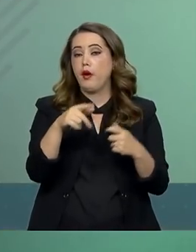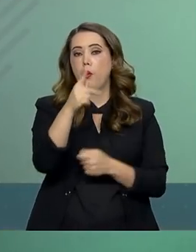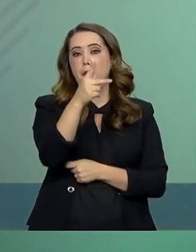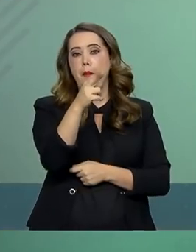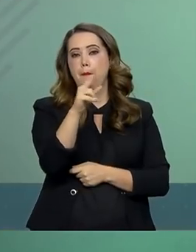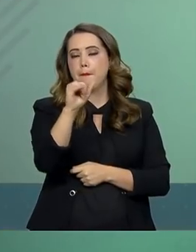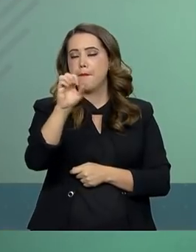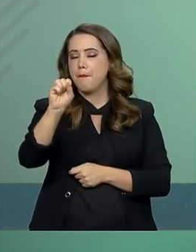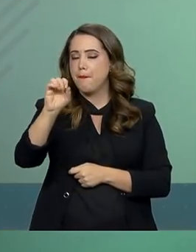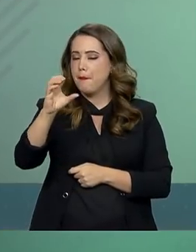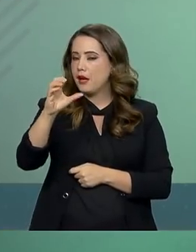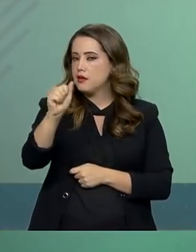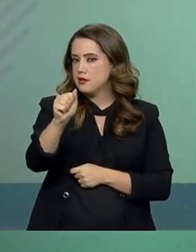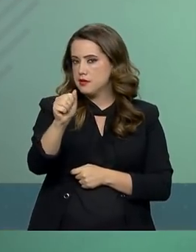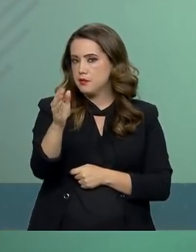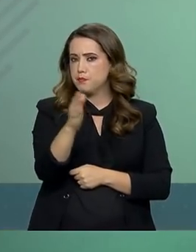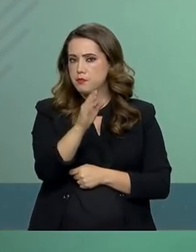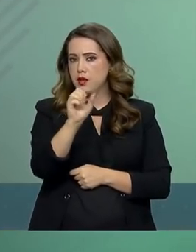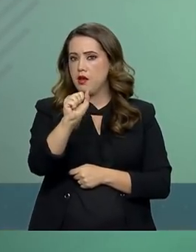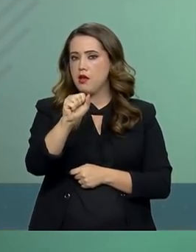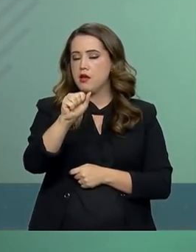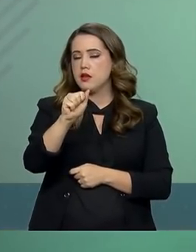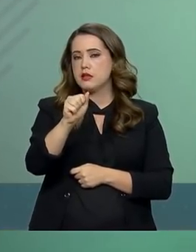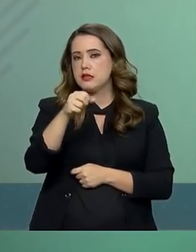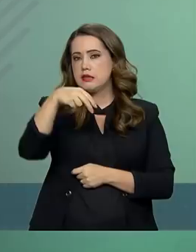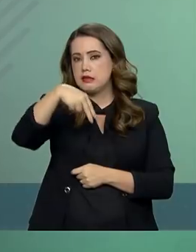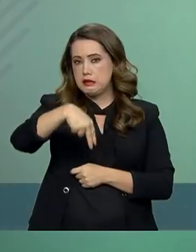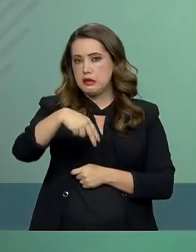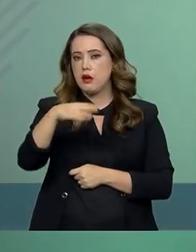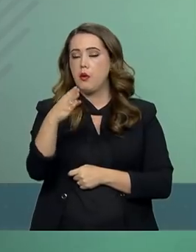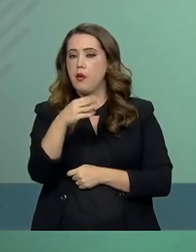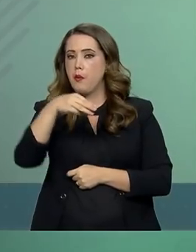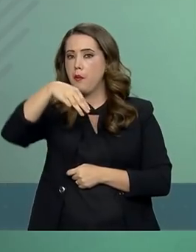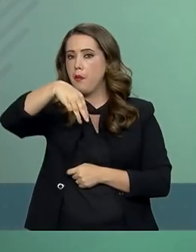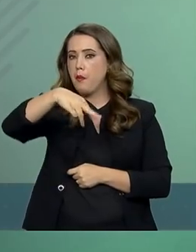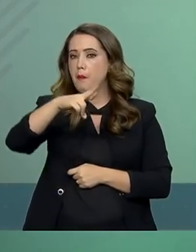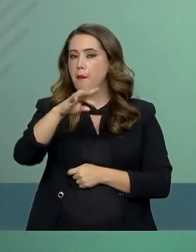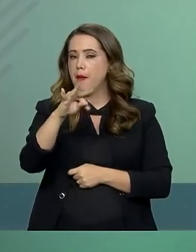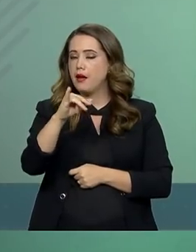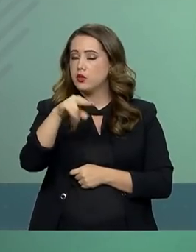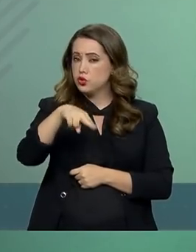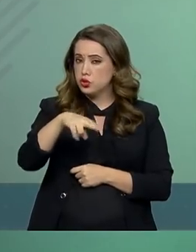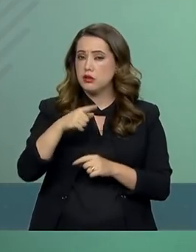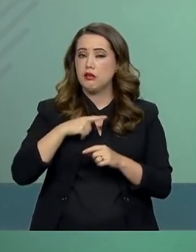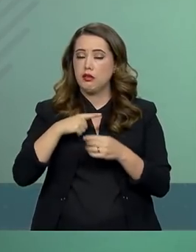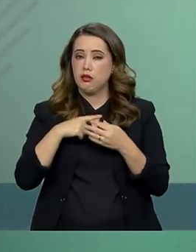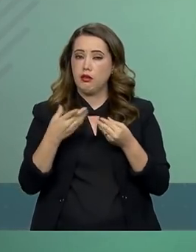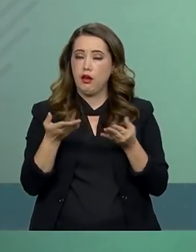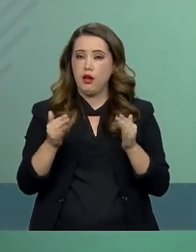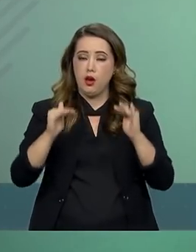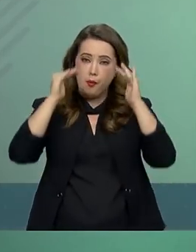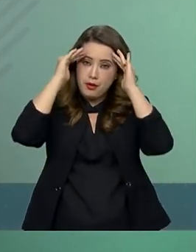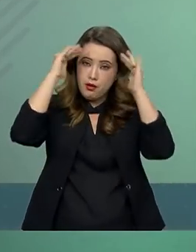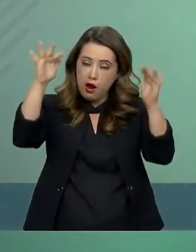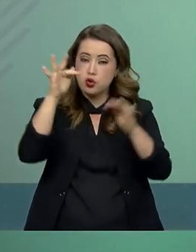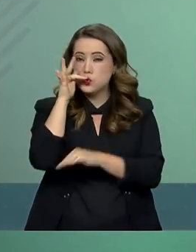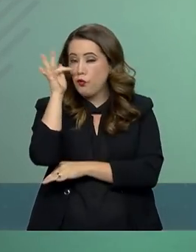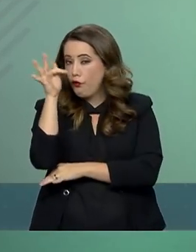e logo em seguida ocorrerá a cerimônia da oferenda floral. Às 11h,